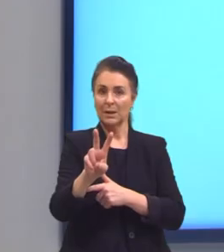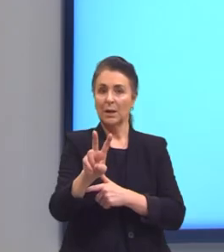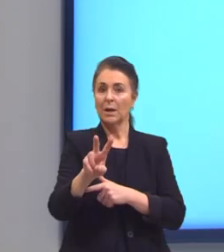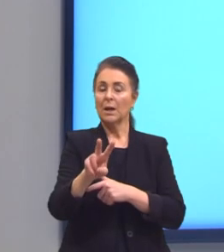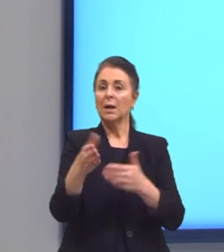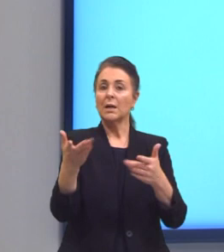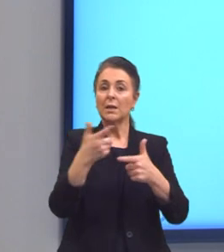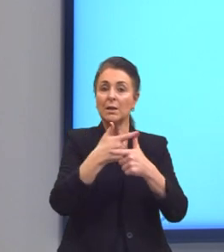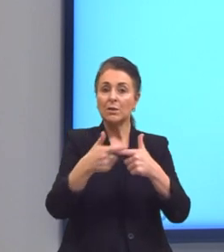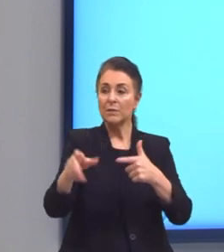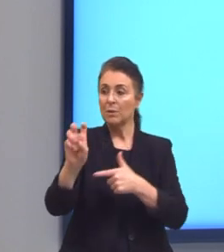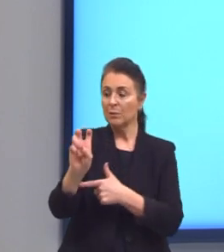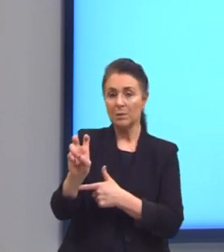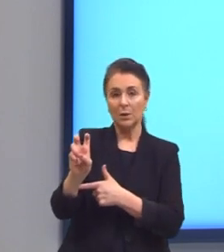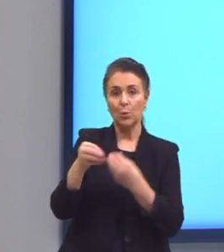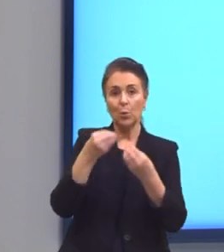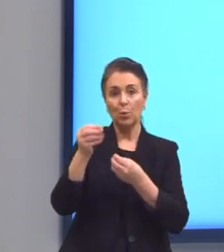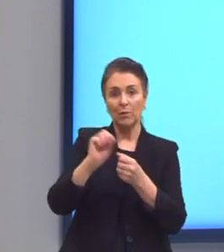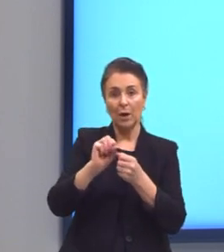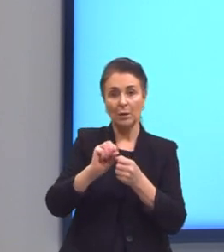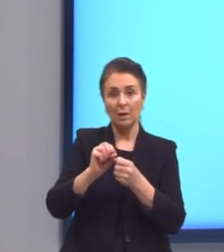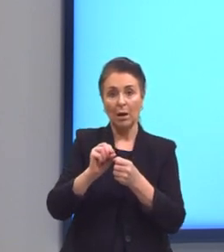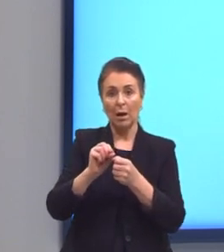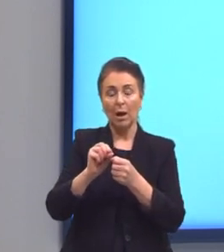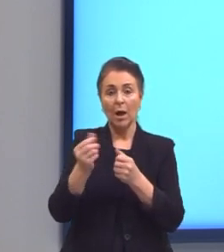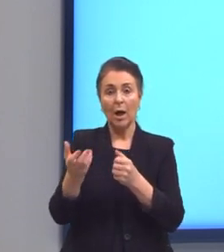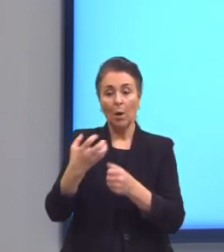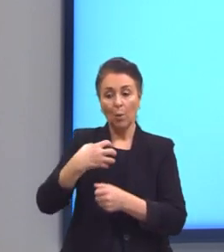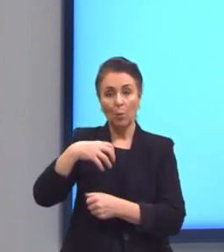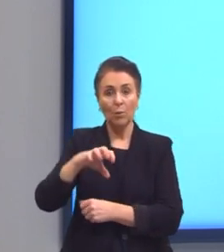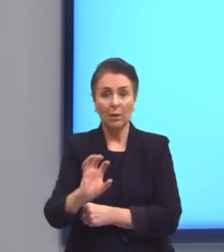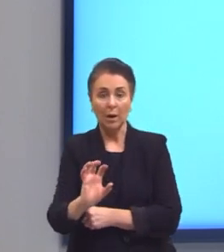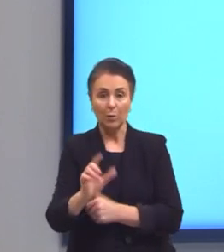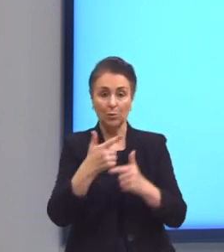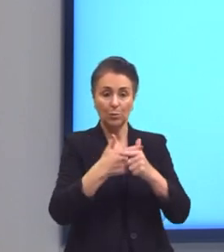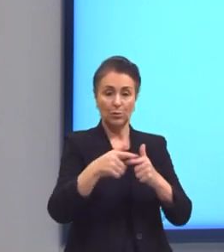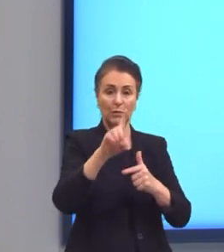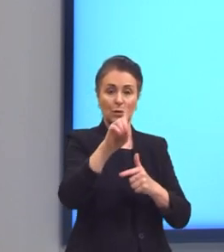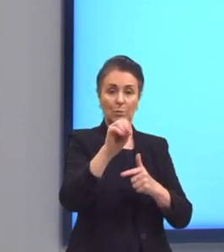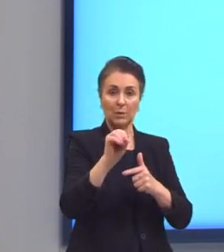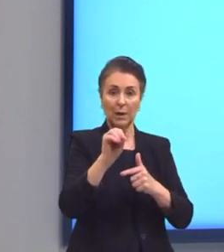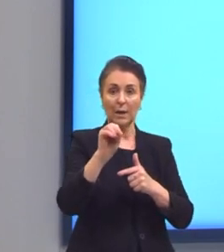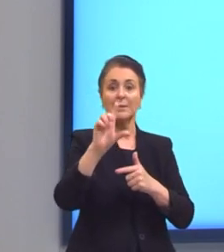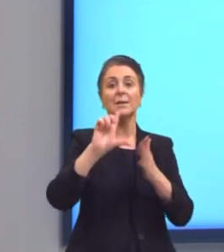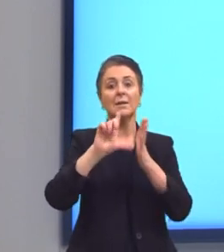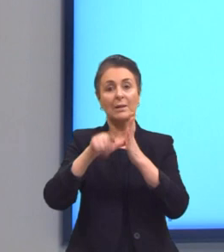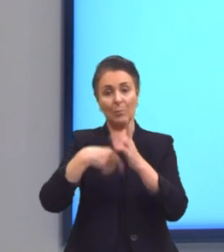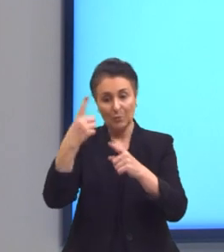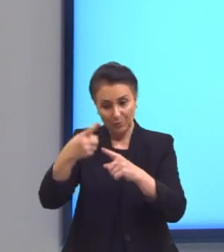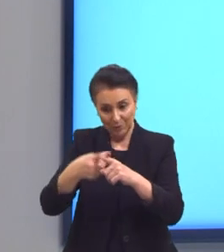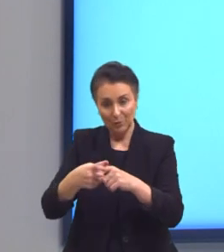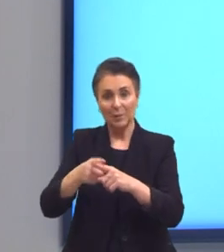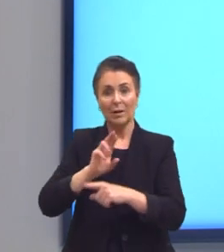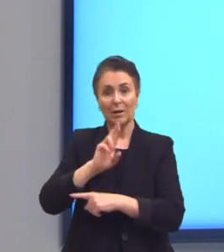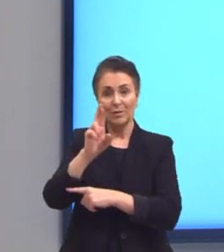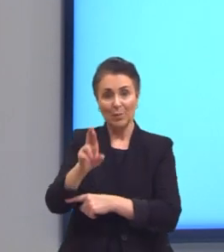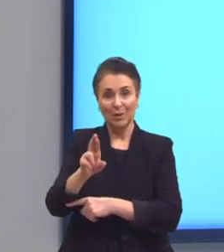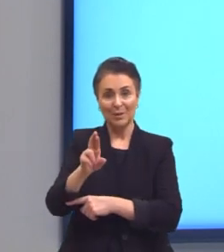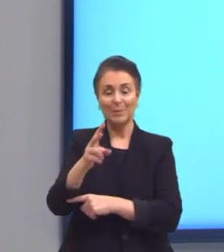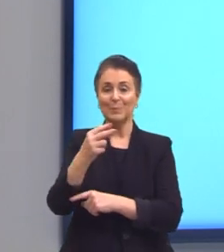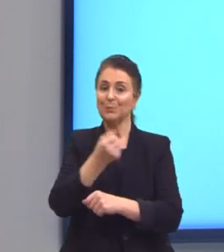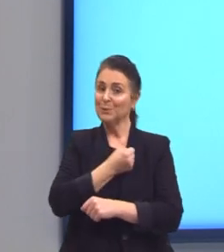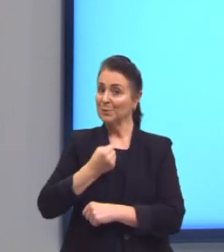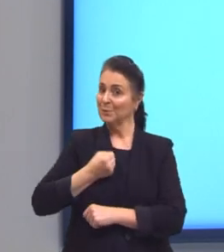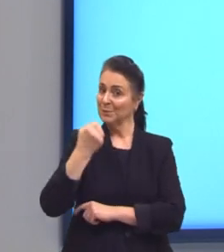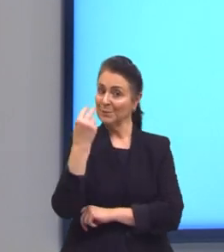divisão por 5, então, né, daí é o contrário. Primeiro eu vou dividir por 10 e depois eu vou multiplicar o resultado por 2,